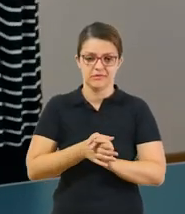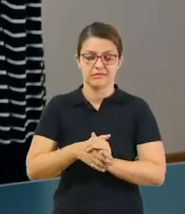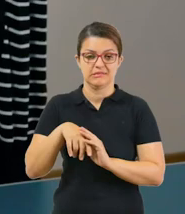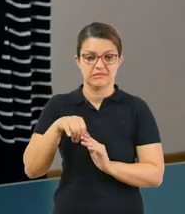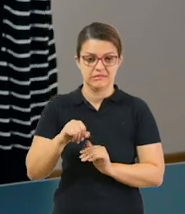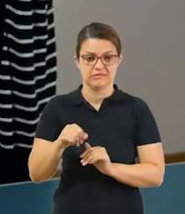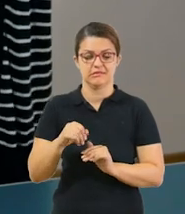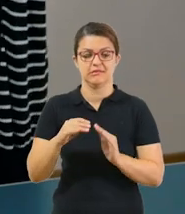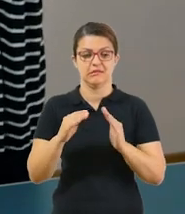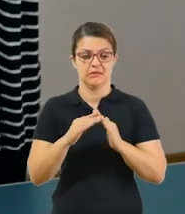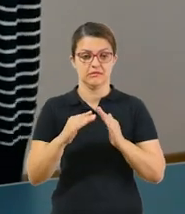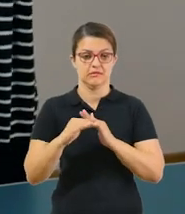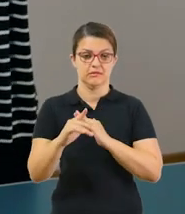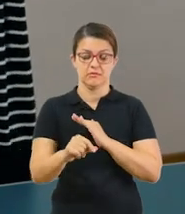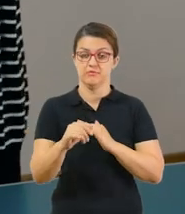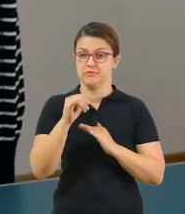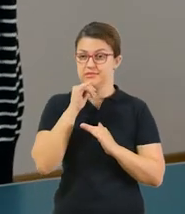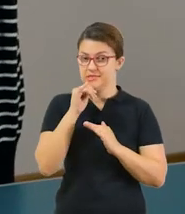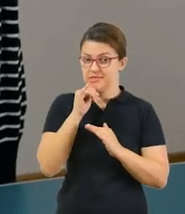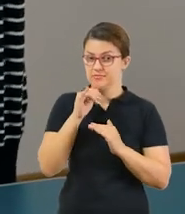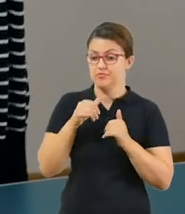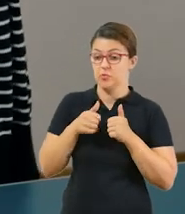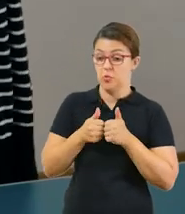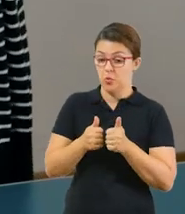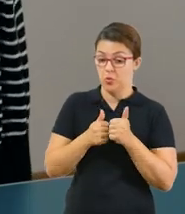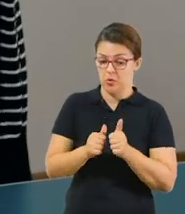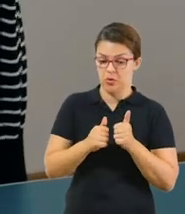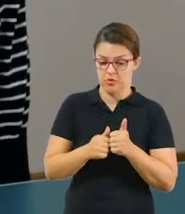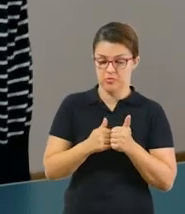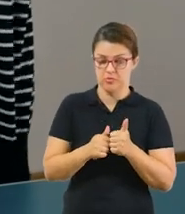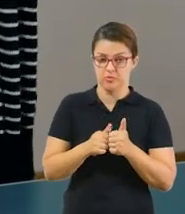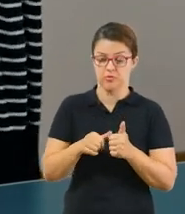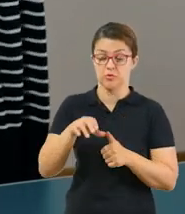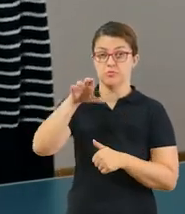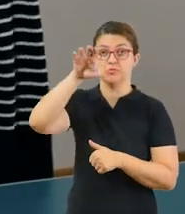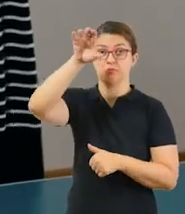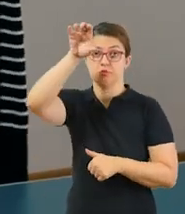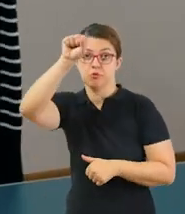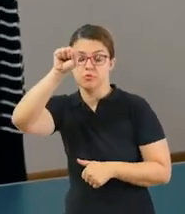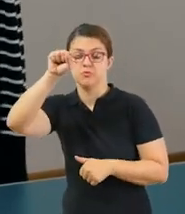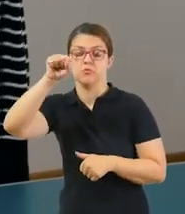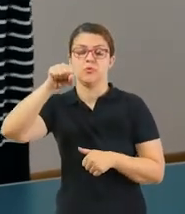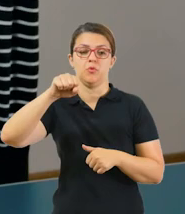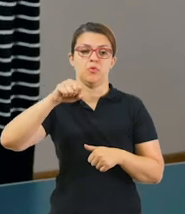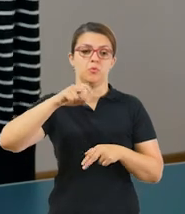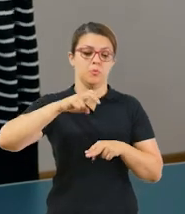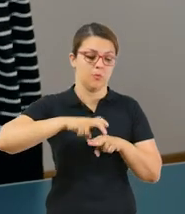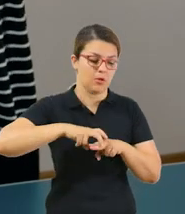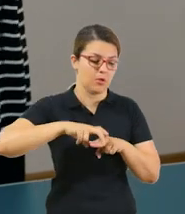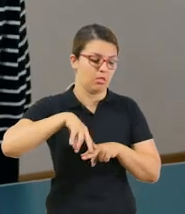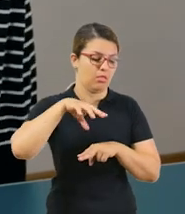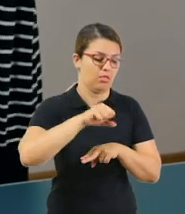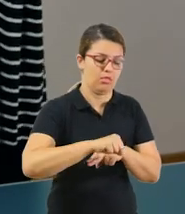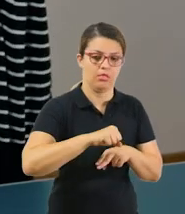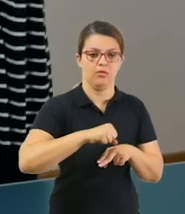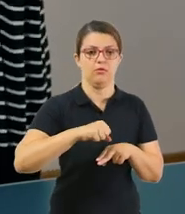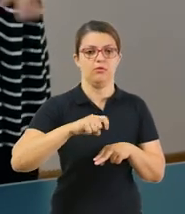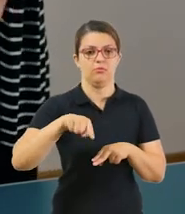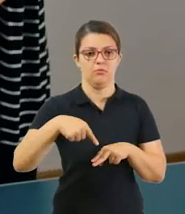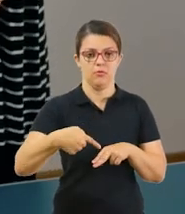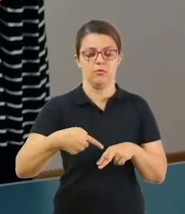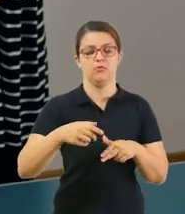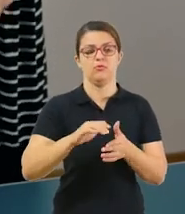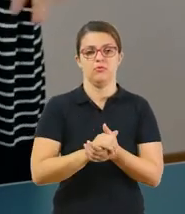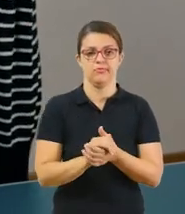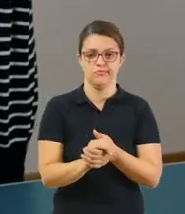casa ou se você sai de casa. Ah, peguei um ônibus, coloquei a mão na porta do ônibus, no banco do ônibus. Você tem que